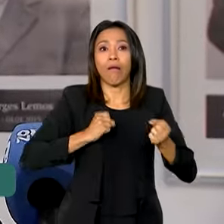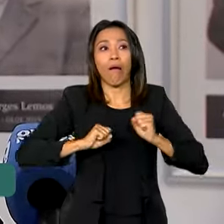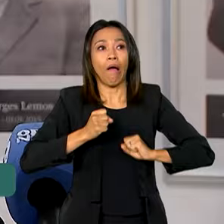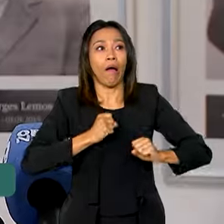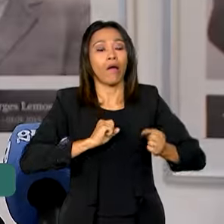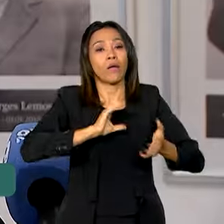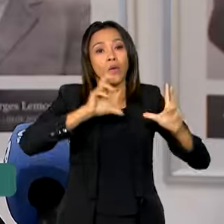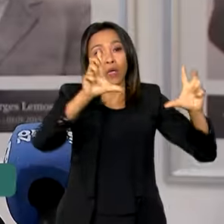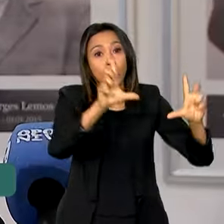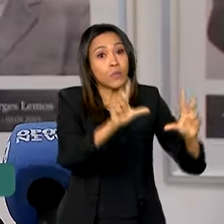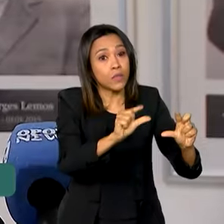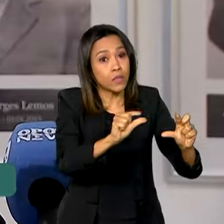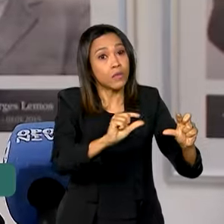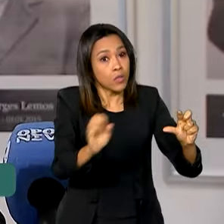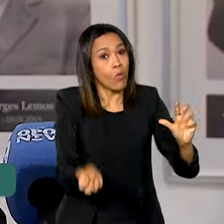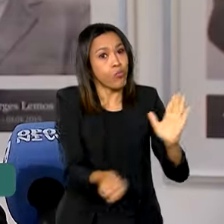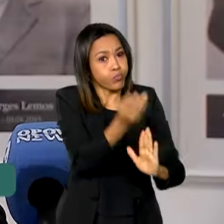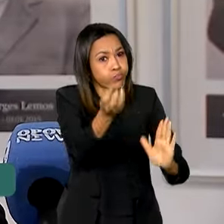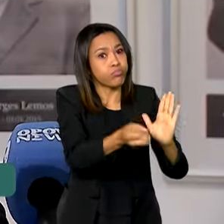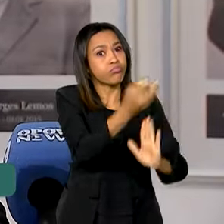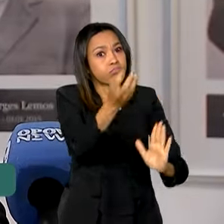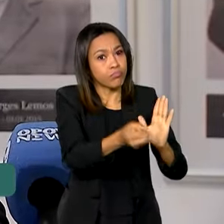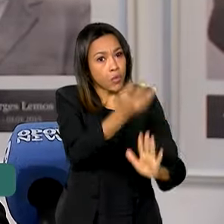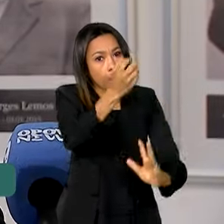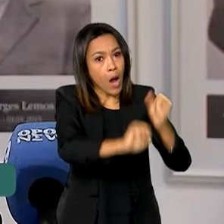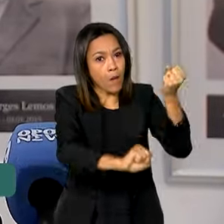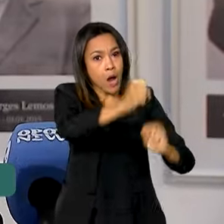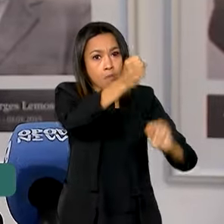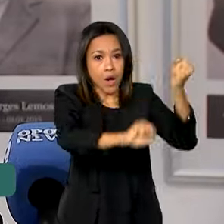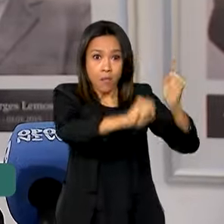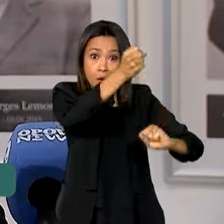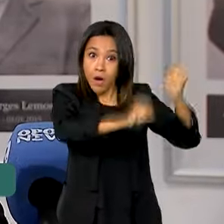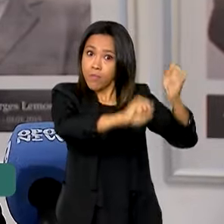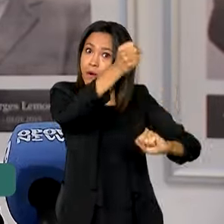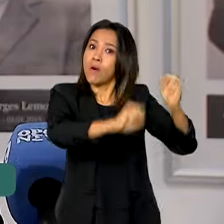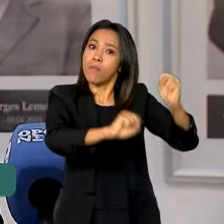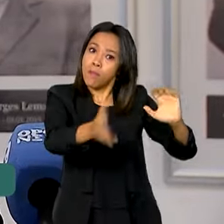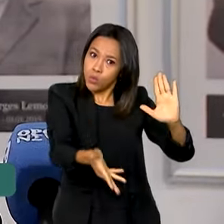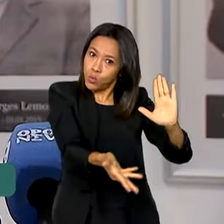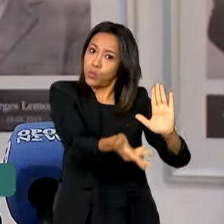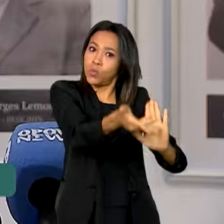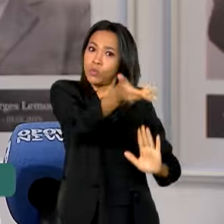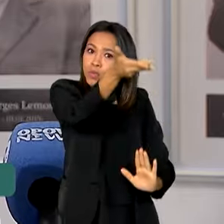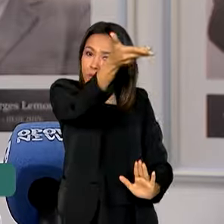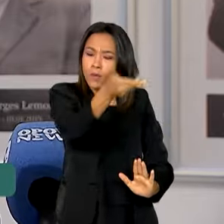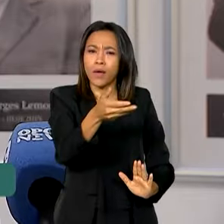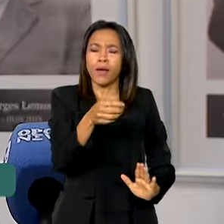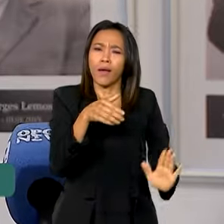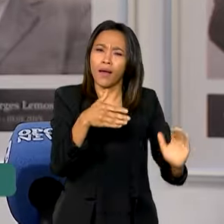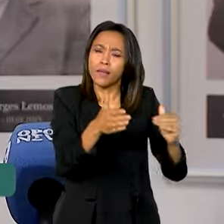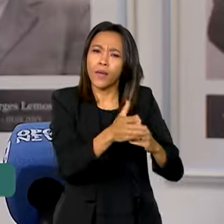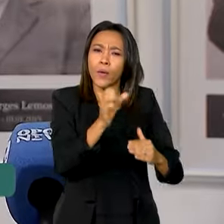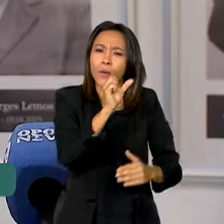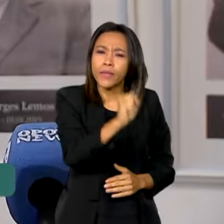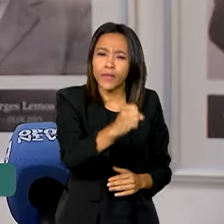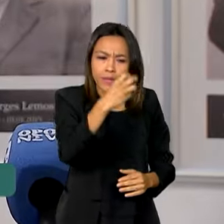instalada, a atividade industrial, a capacidade instalada subiu. Ela chegou a 83